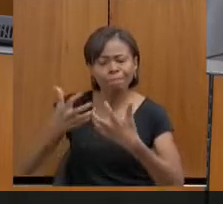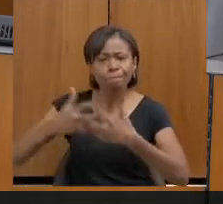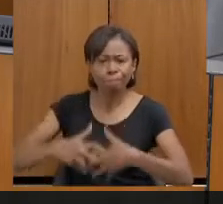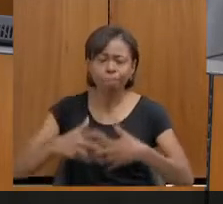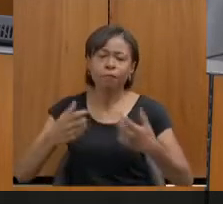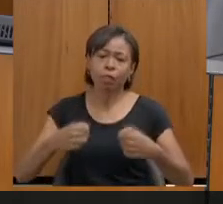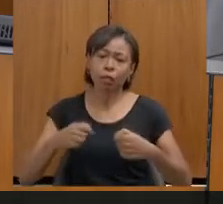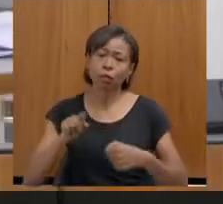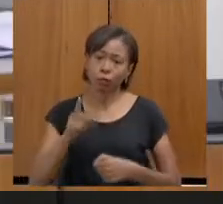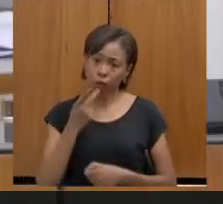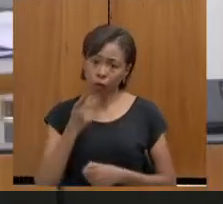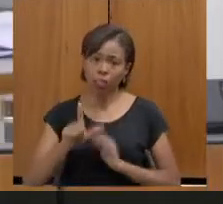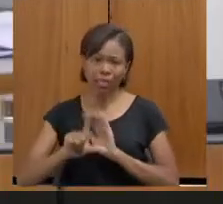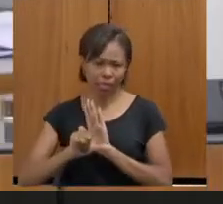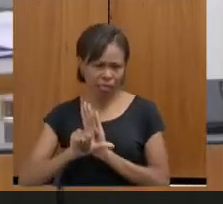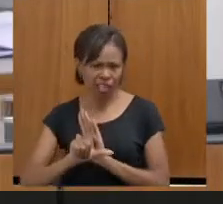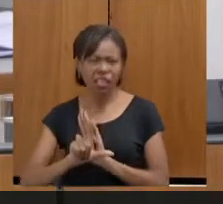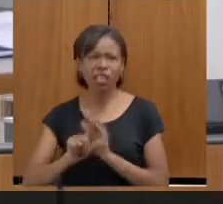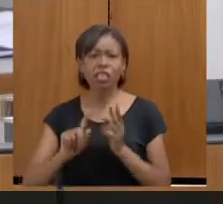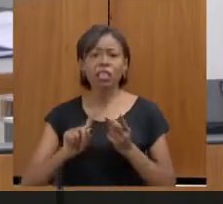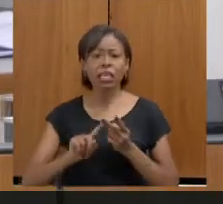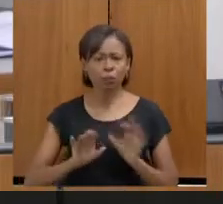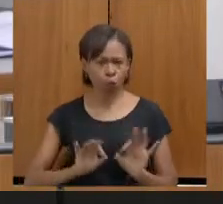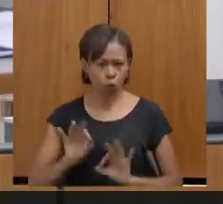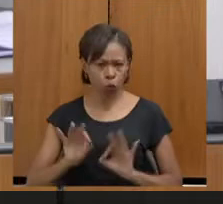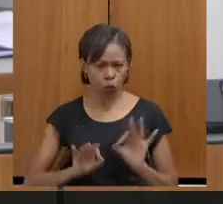desse programa, vez dela, da profissionalização,